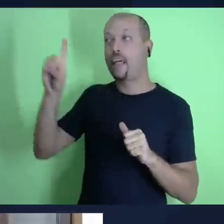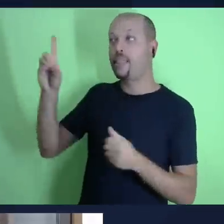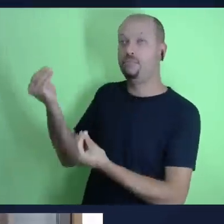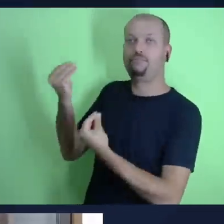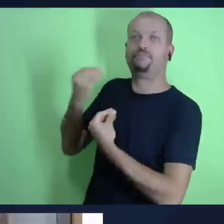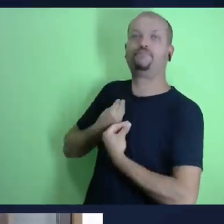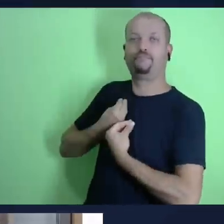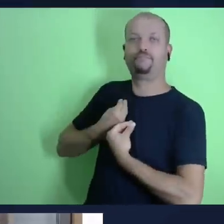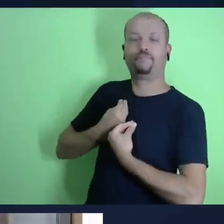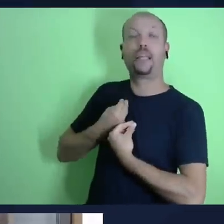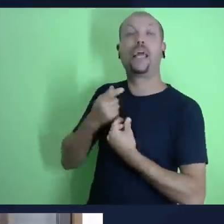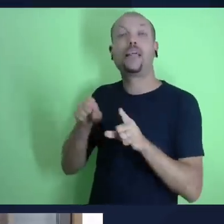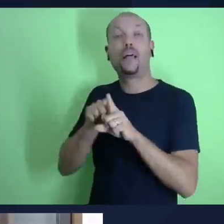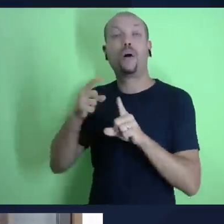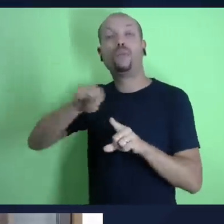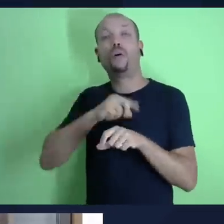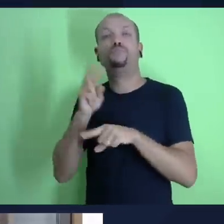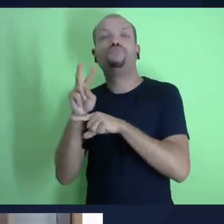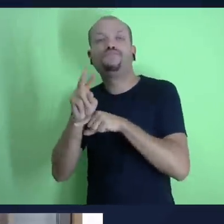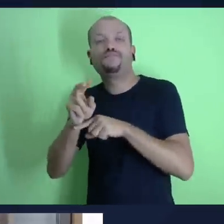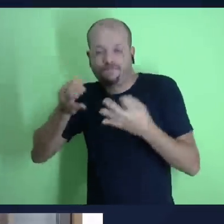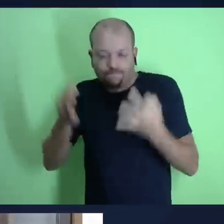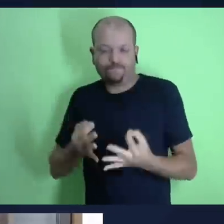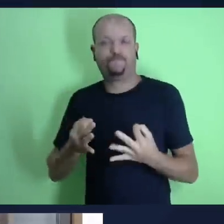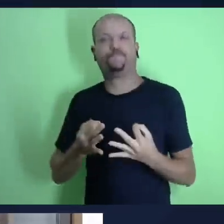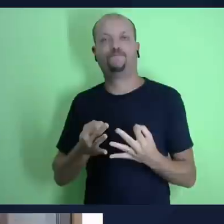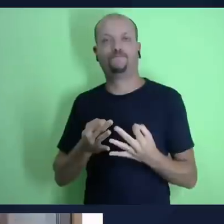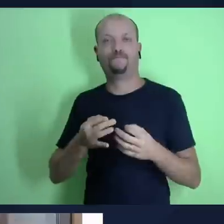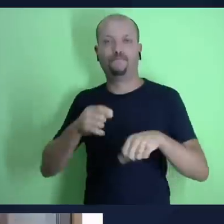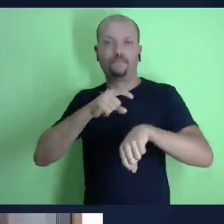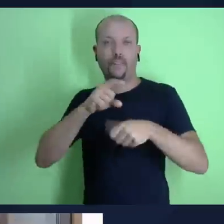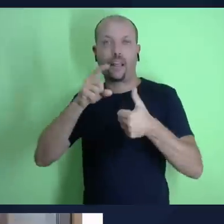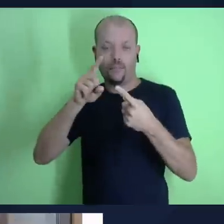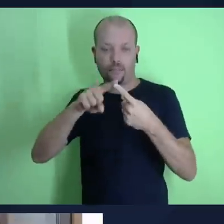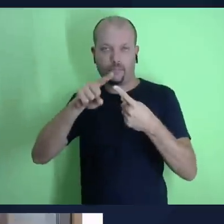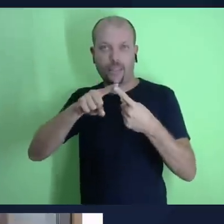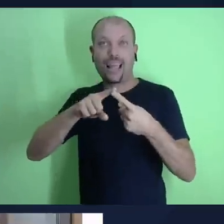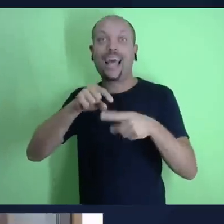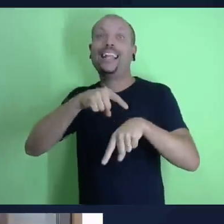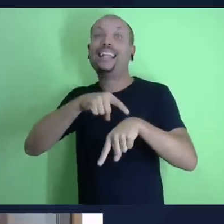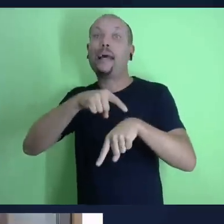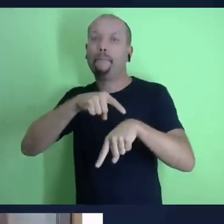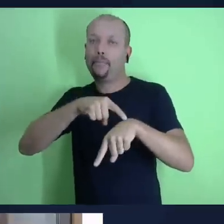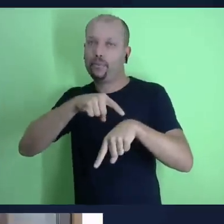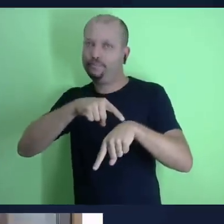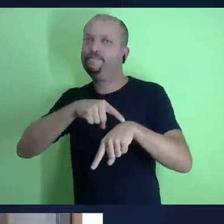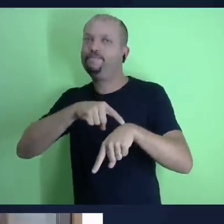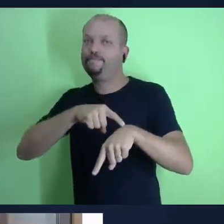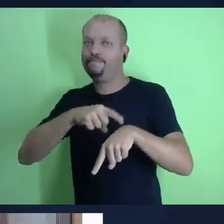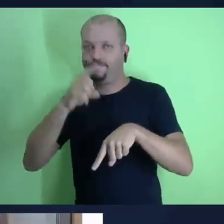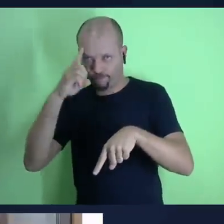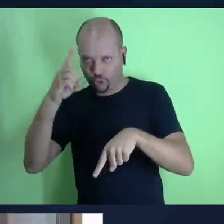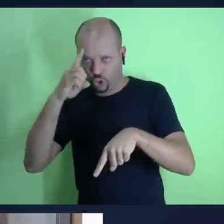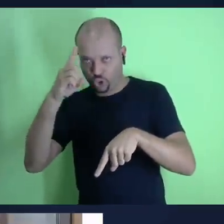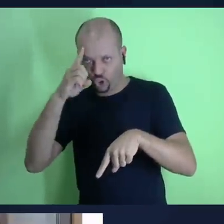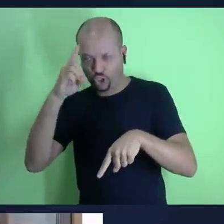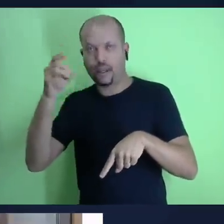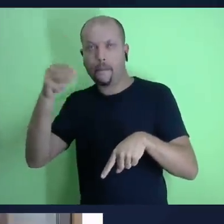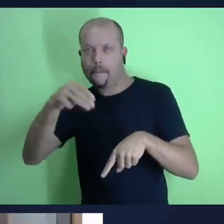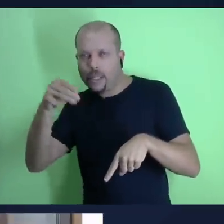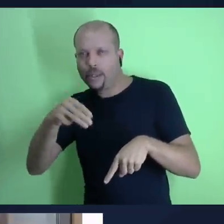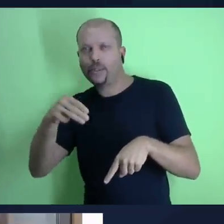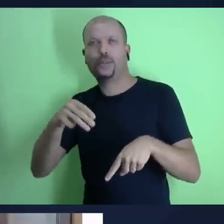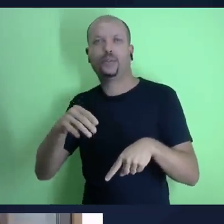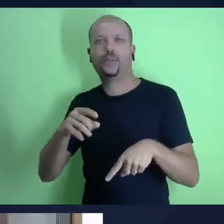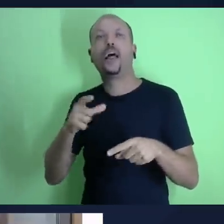música do quarteto ministro que o pastor josé de castro também integrou por muitos anos né cada dia cada hora cada minuto deus